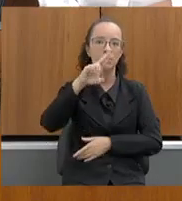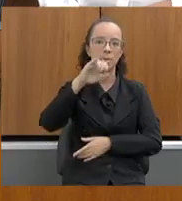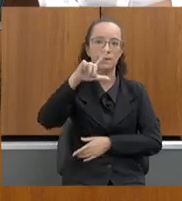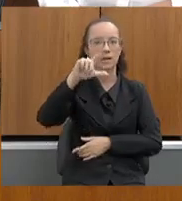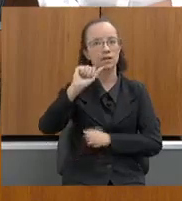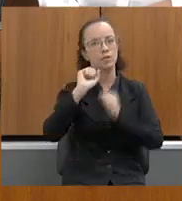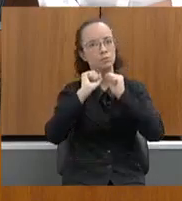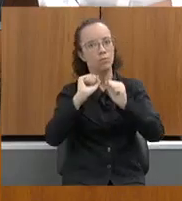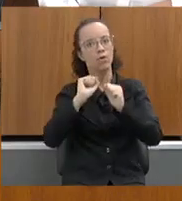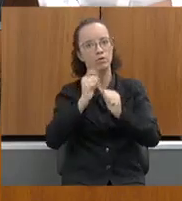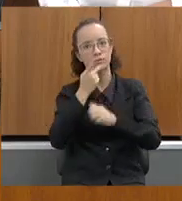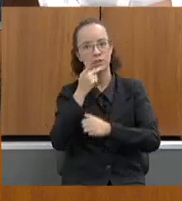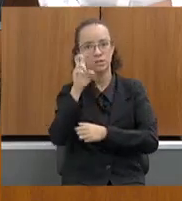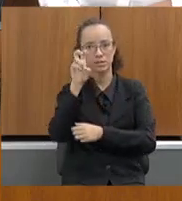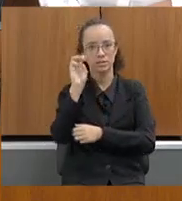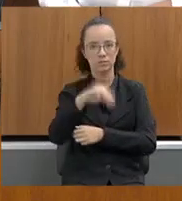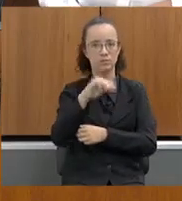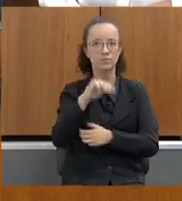cinco minutos.